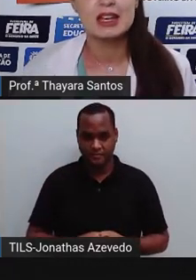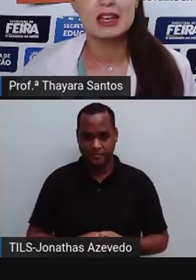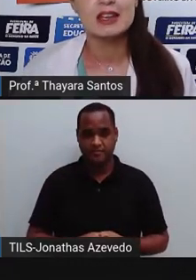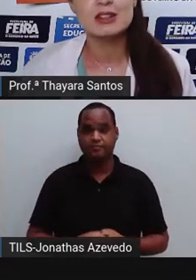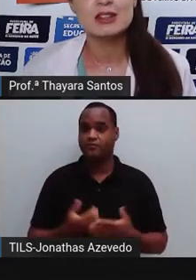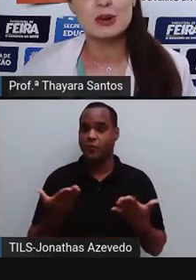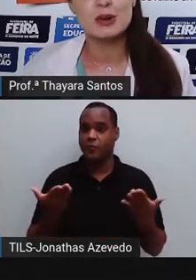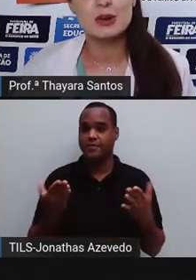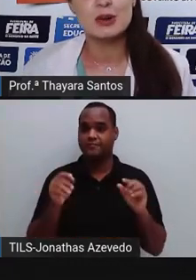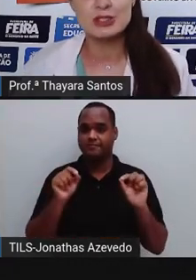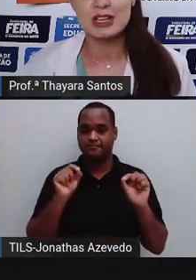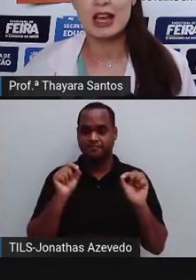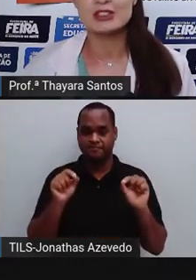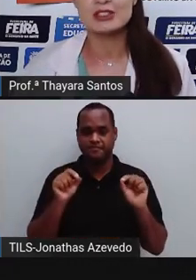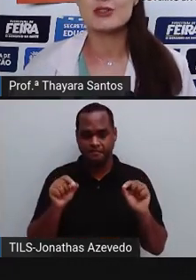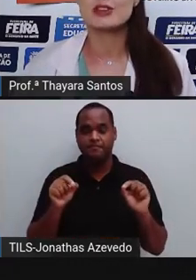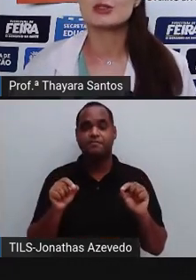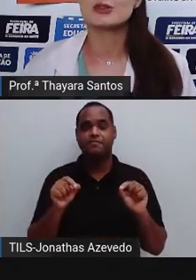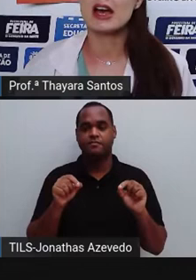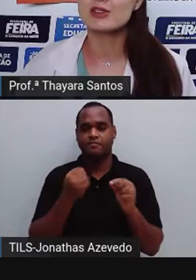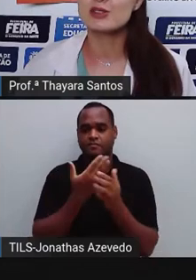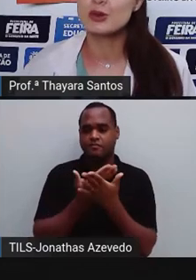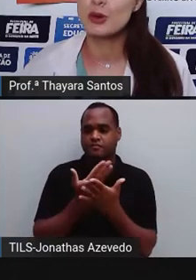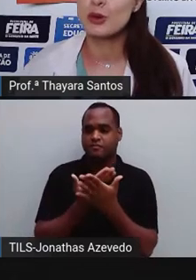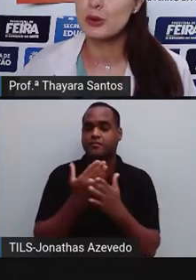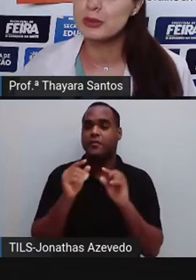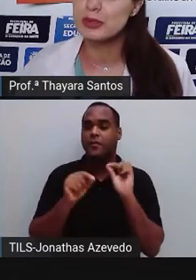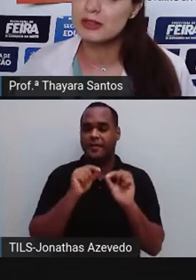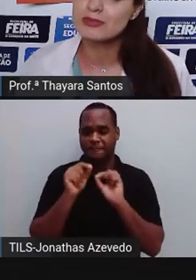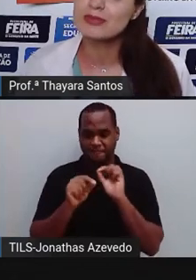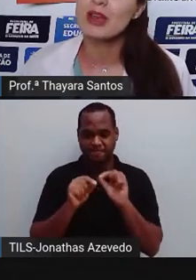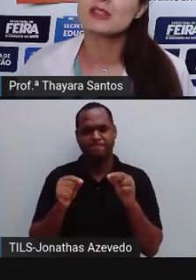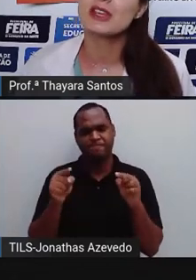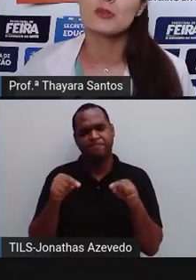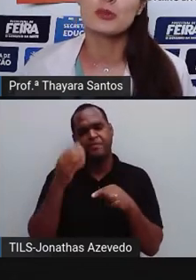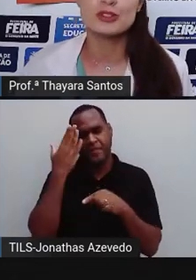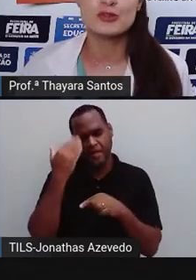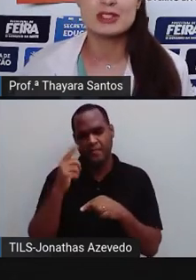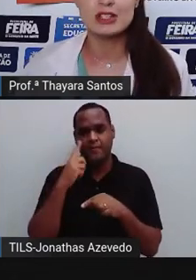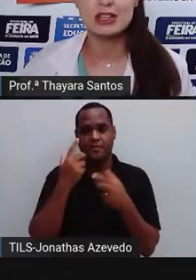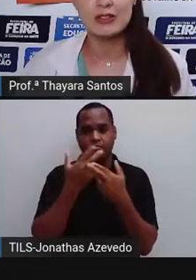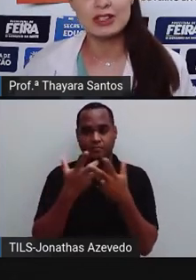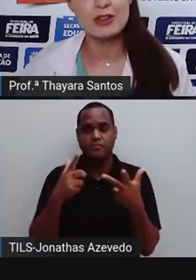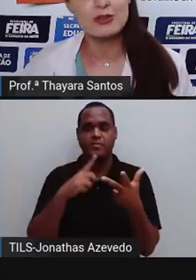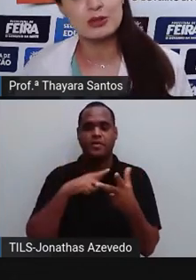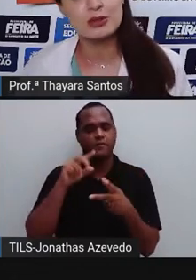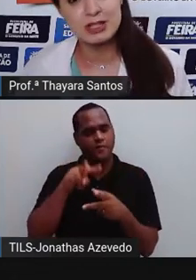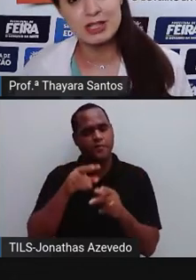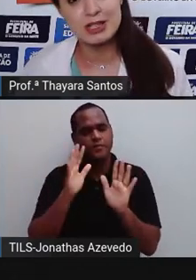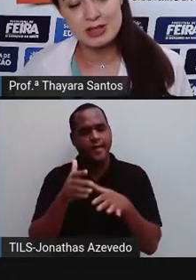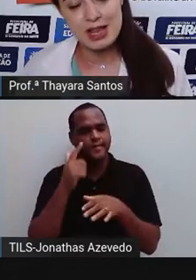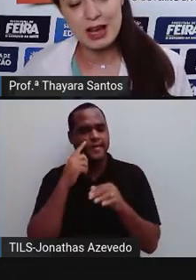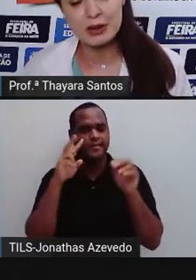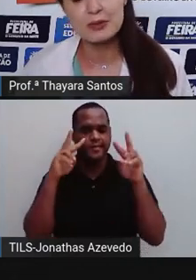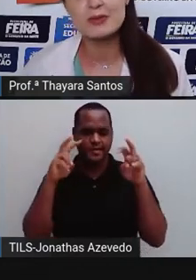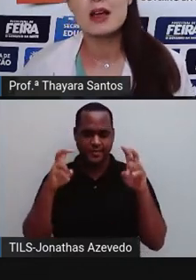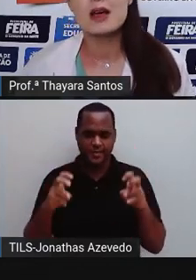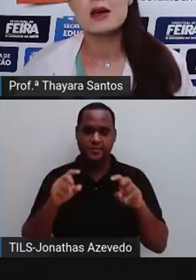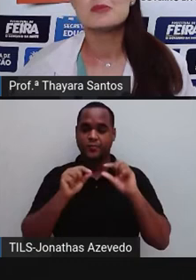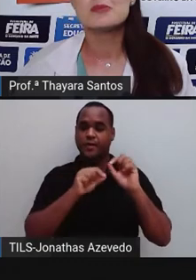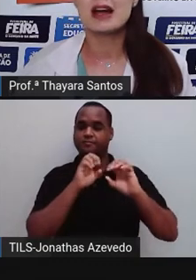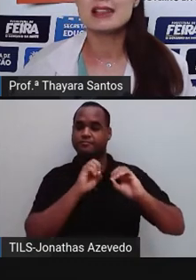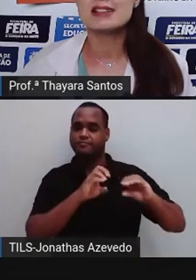E na aula de hoje a gente vai estudar sobre, eu sei que muitos de vocês já devem ter visto para o tema da nossa aula,